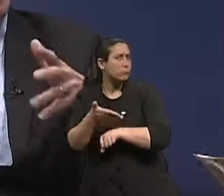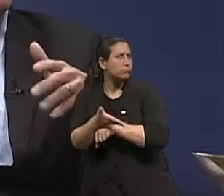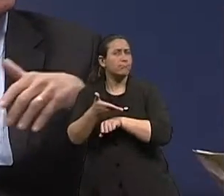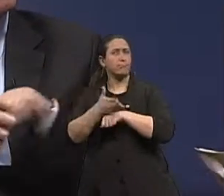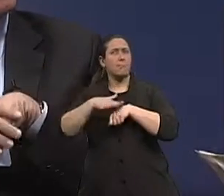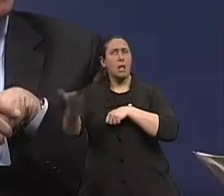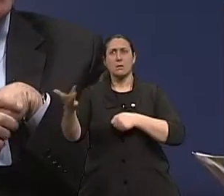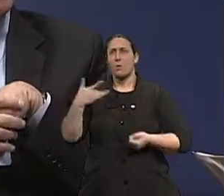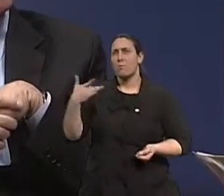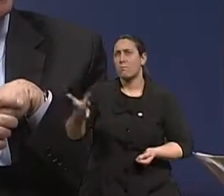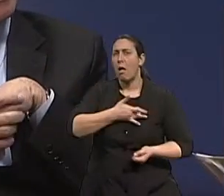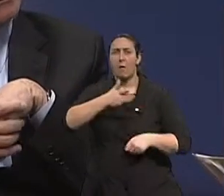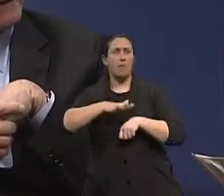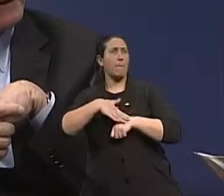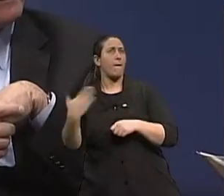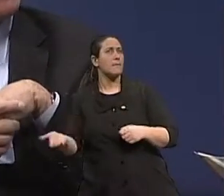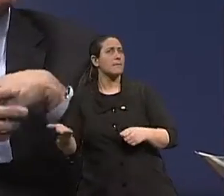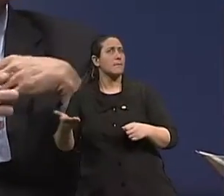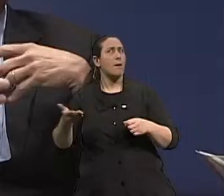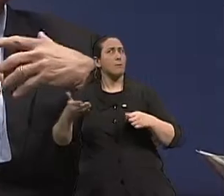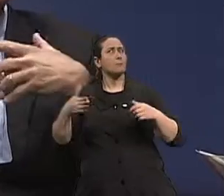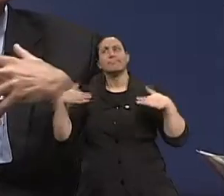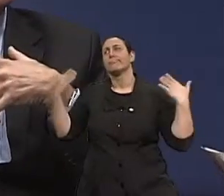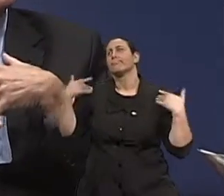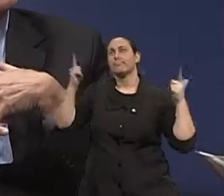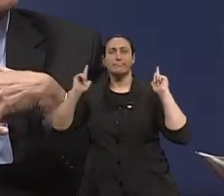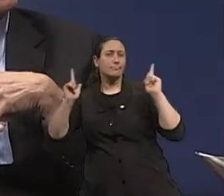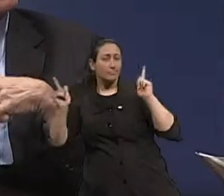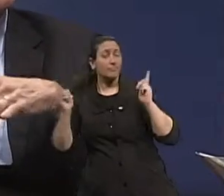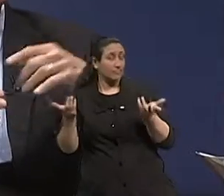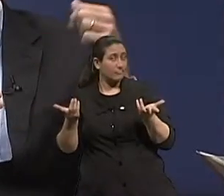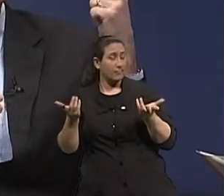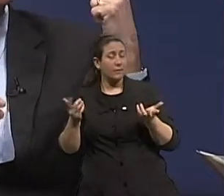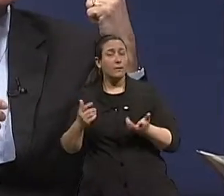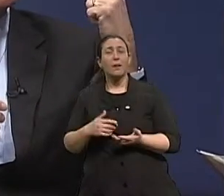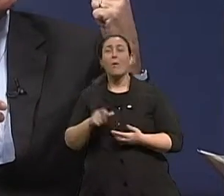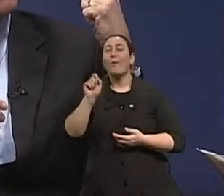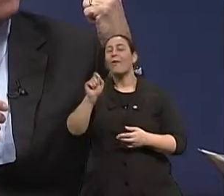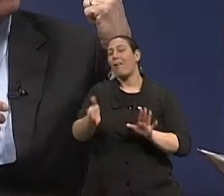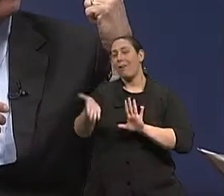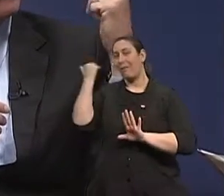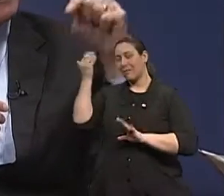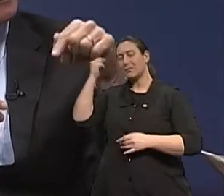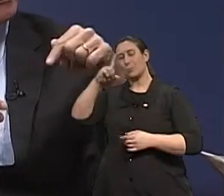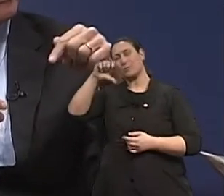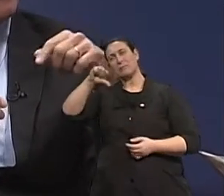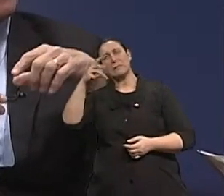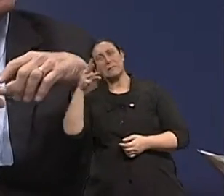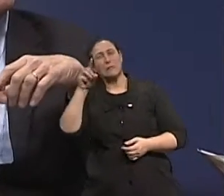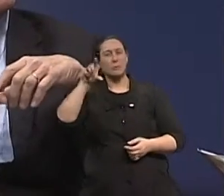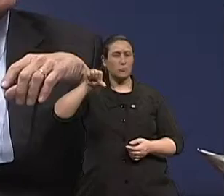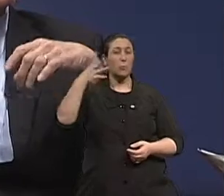mais saudável, eu diria, e até mais seguro. Eu acho que a grande diferença em relação àquele idoso do passado, desse